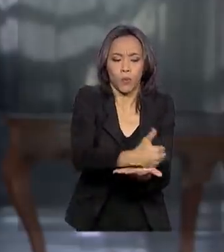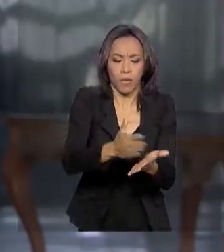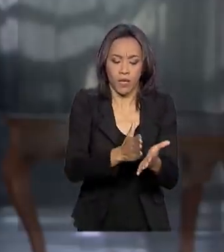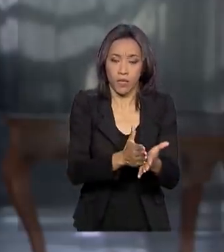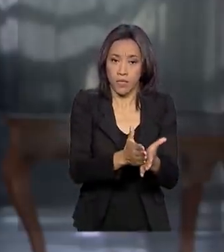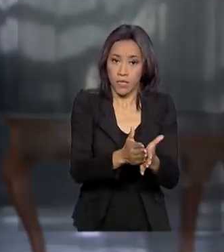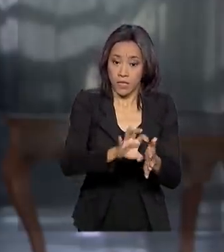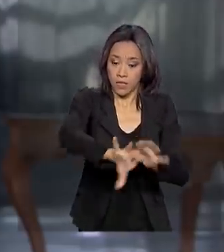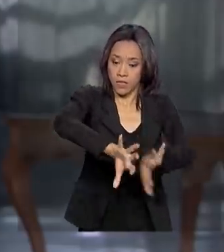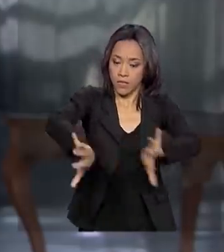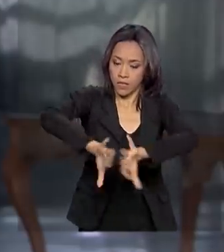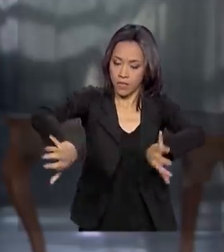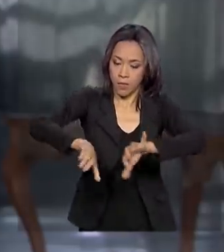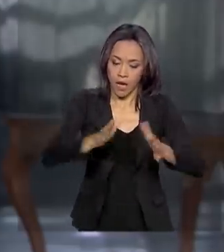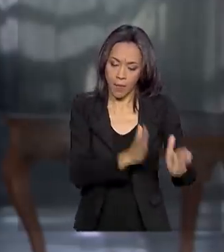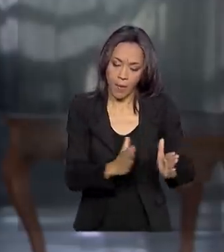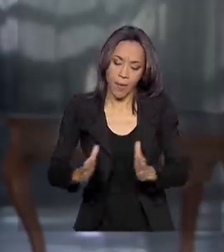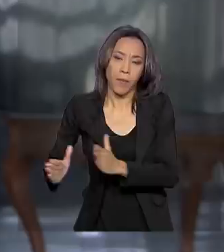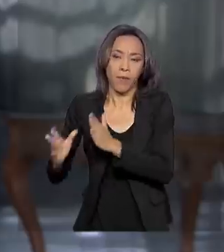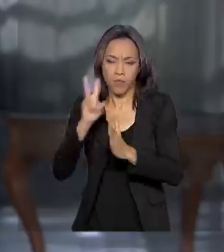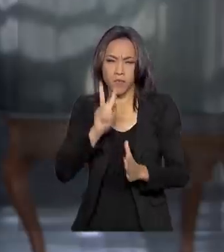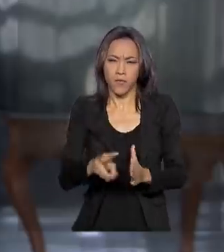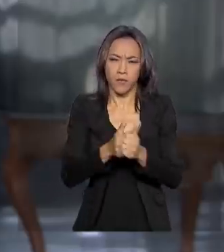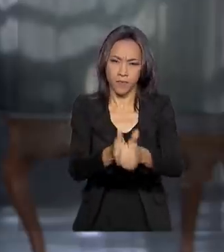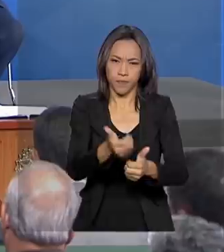Lixão Zero. Vamos ver agora na reportagem.